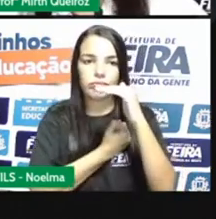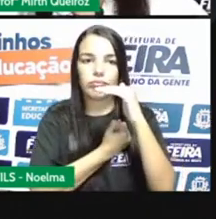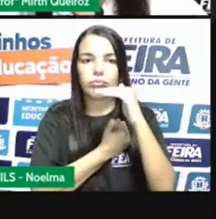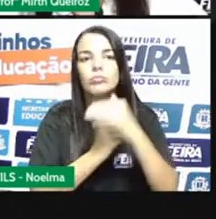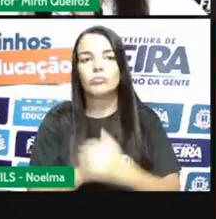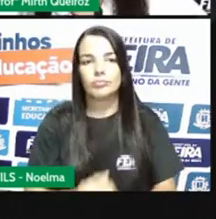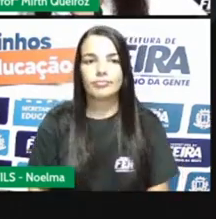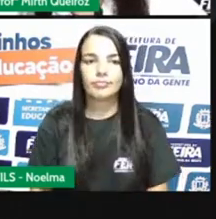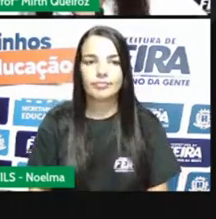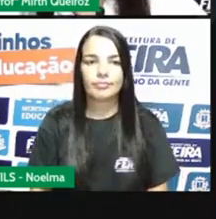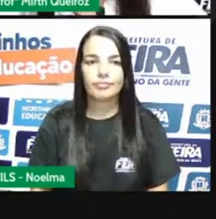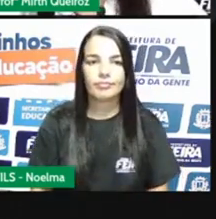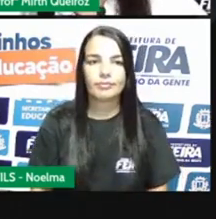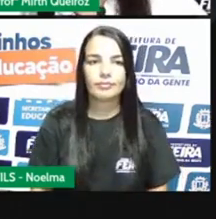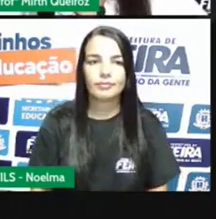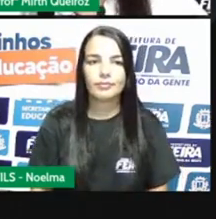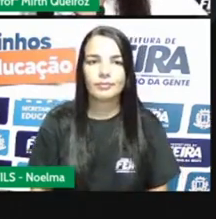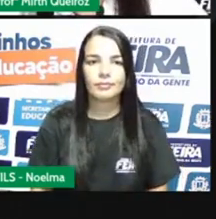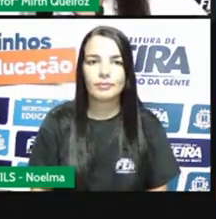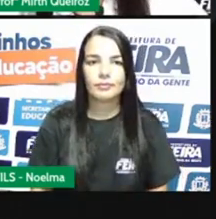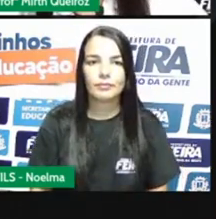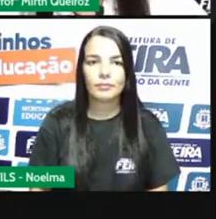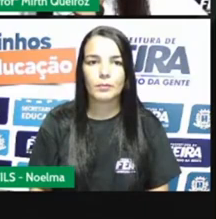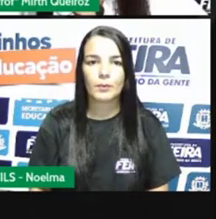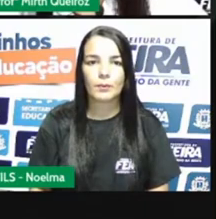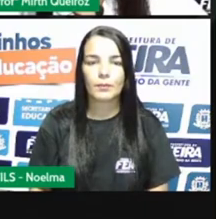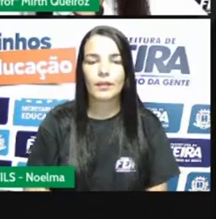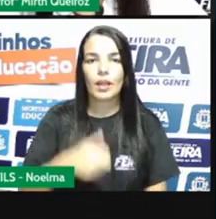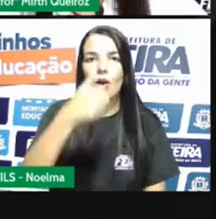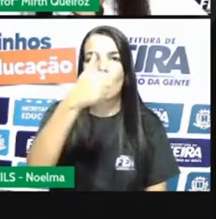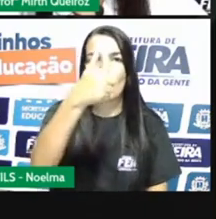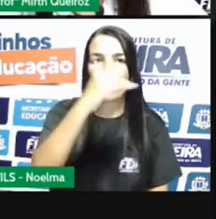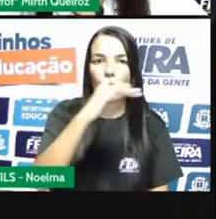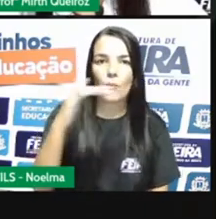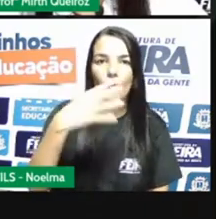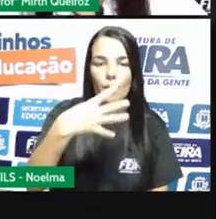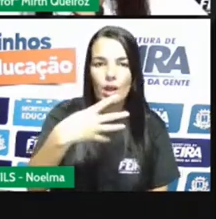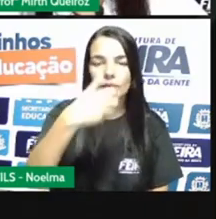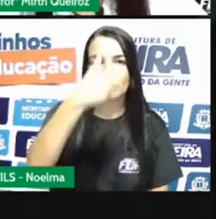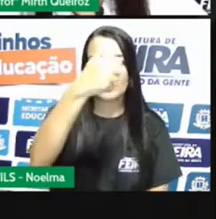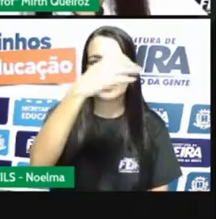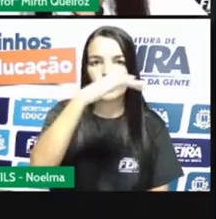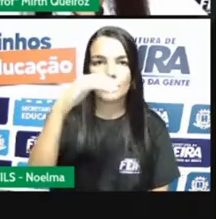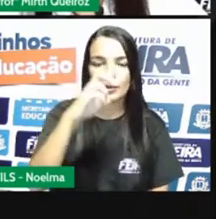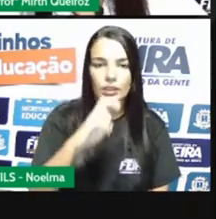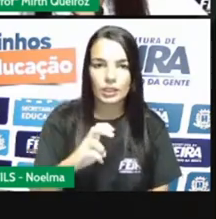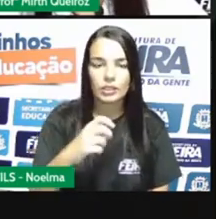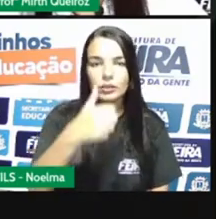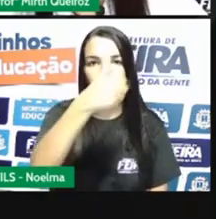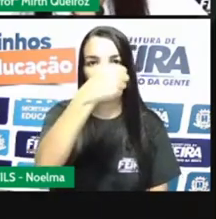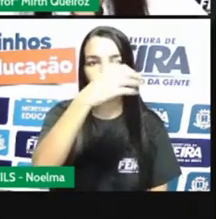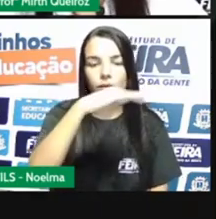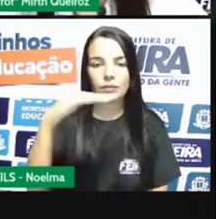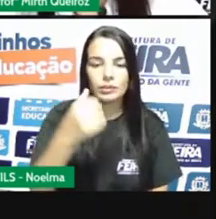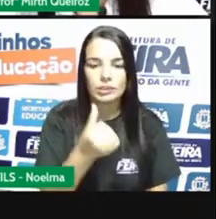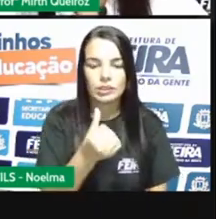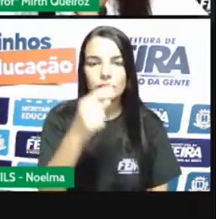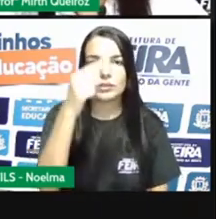menor é a fração, certo? Então, nós temos um quarto, um quinto, um sexto e um dez.